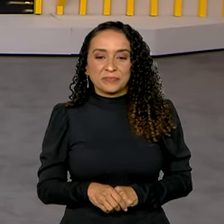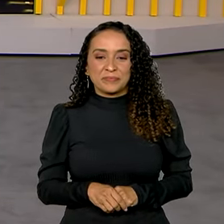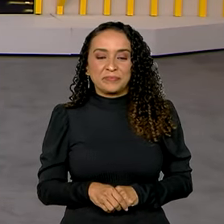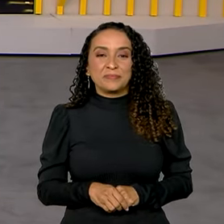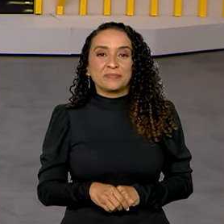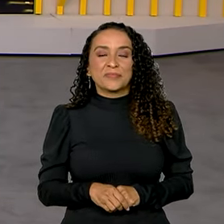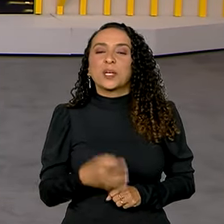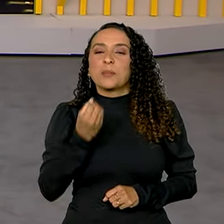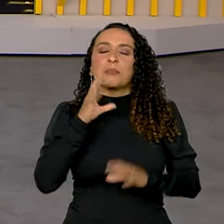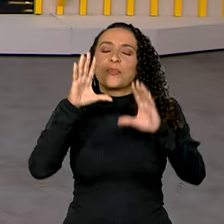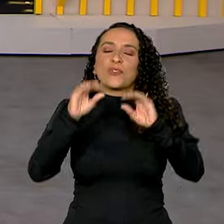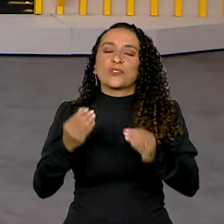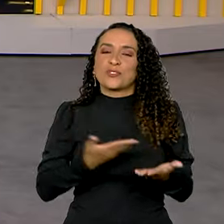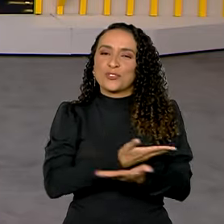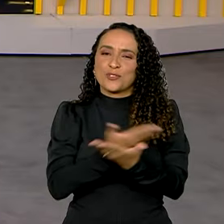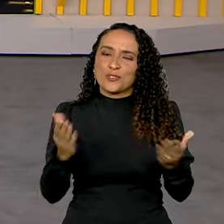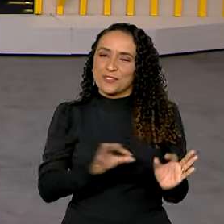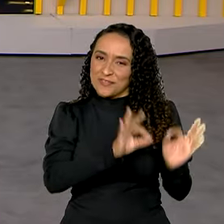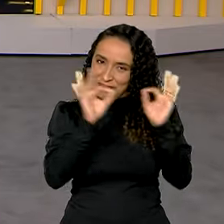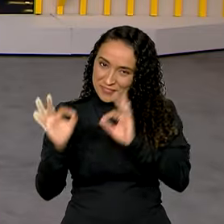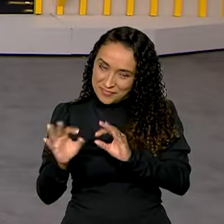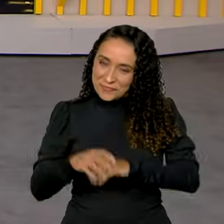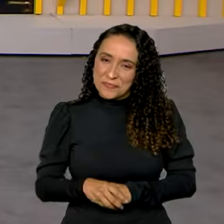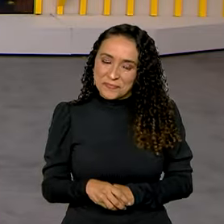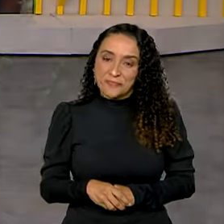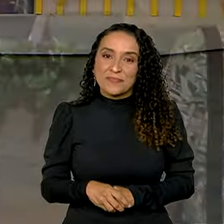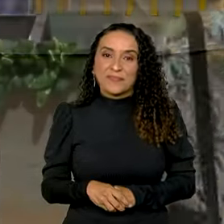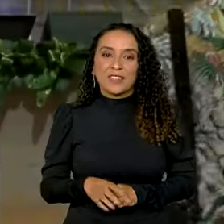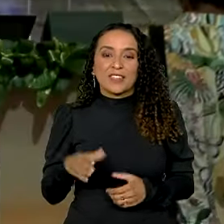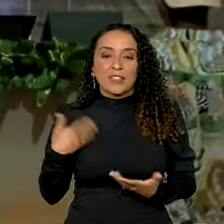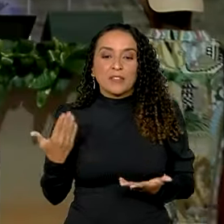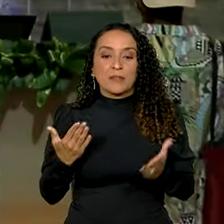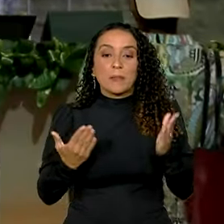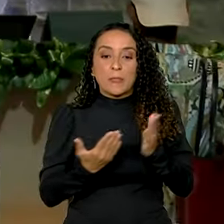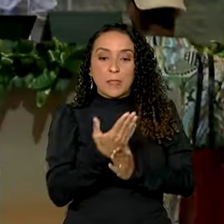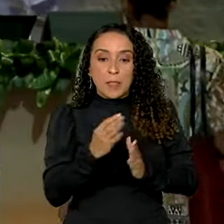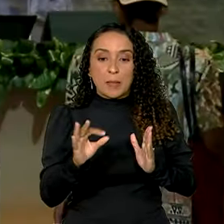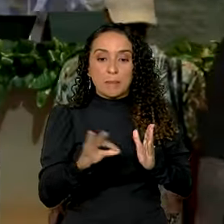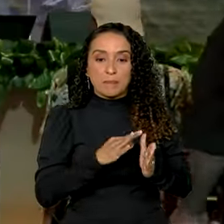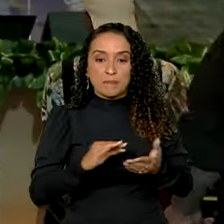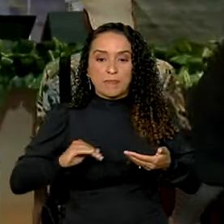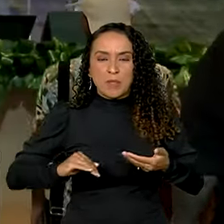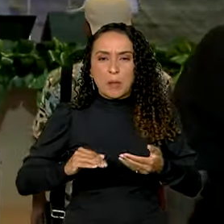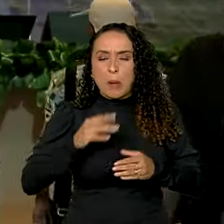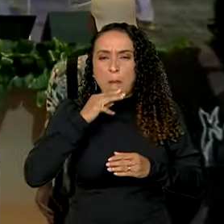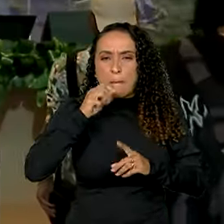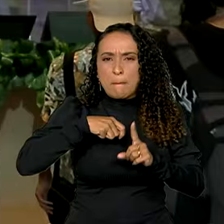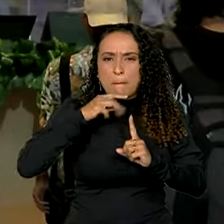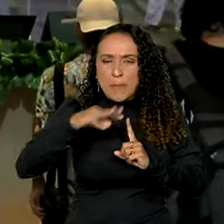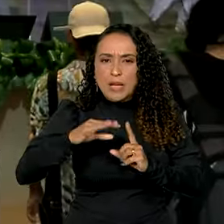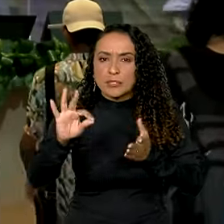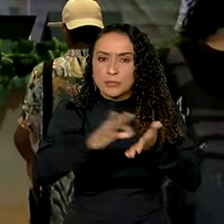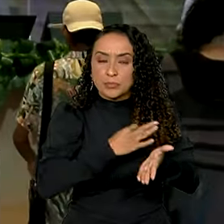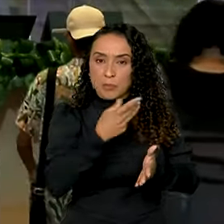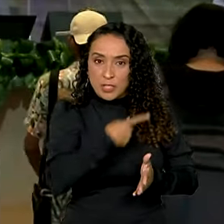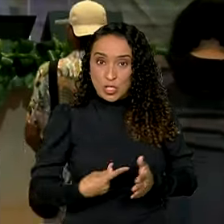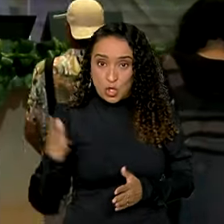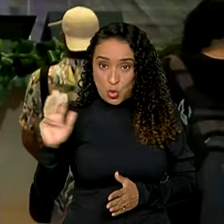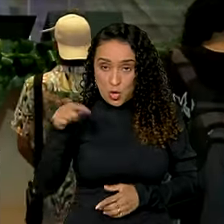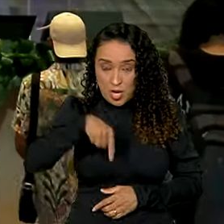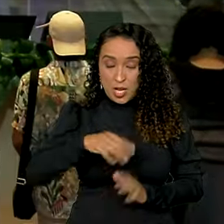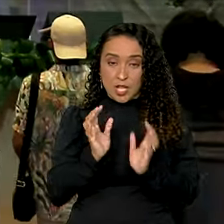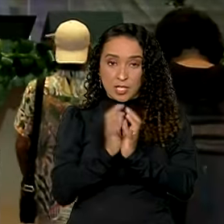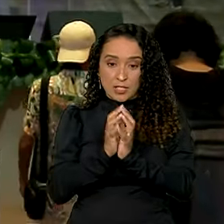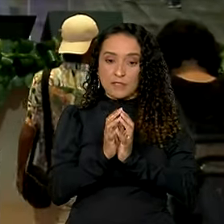Boa noite, Carol. Boa noite a você que nos assiste. O texto aprovado pelo Congresso em março e sancionado pelo presidente Lula aqui em